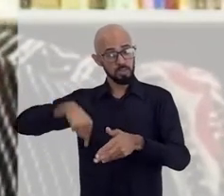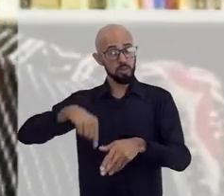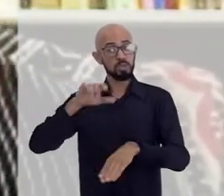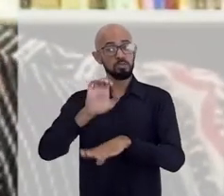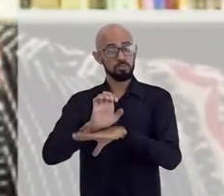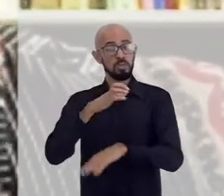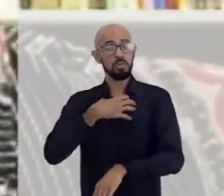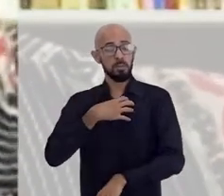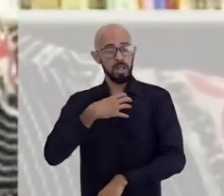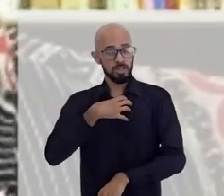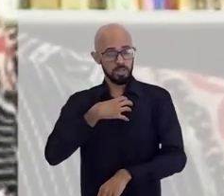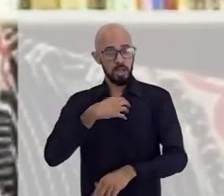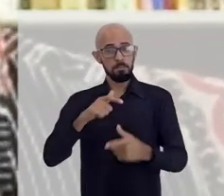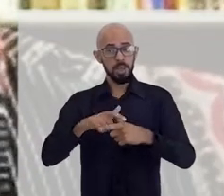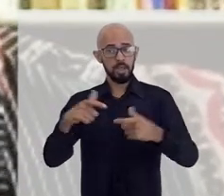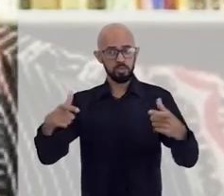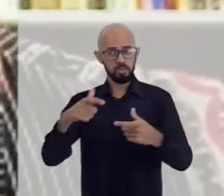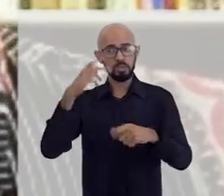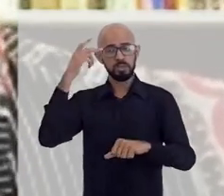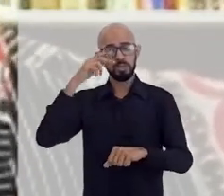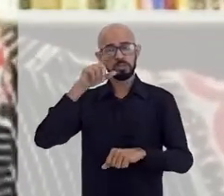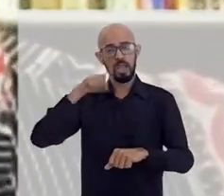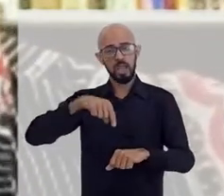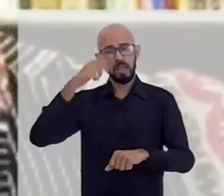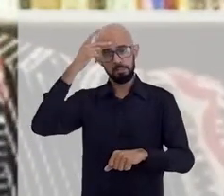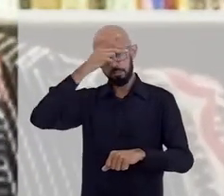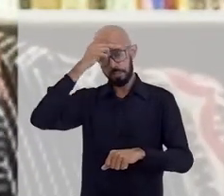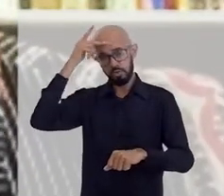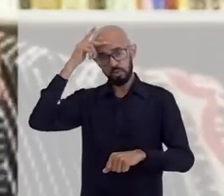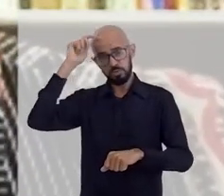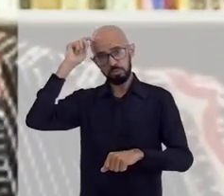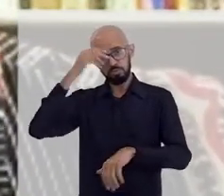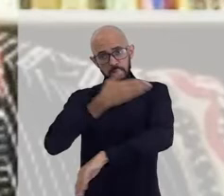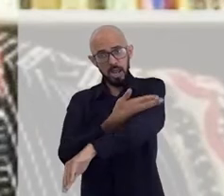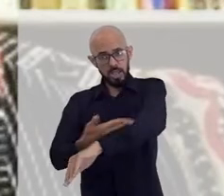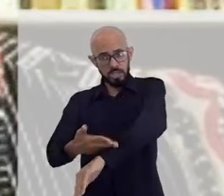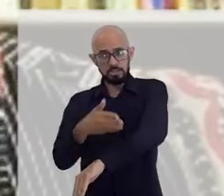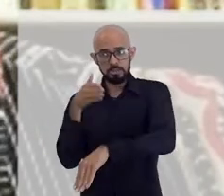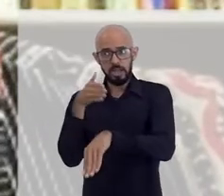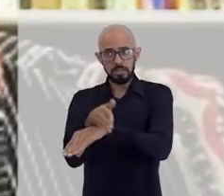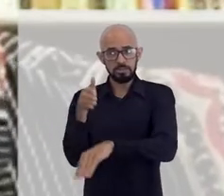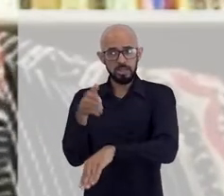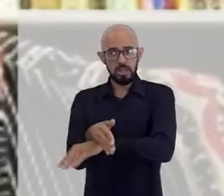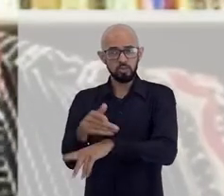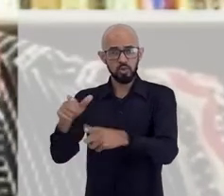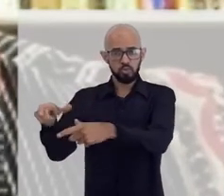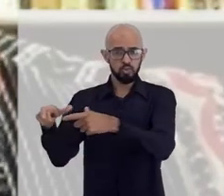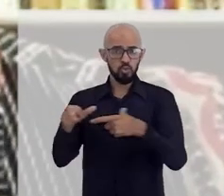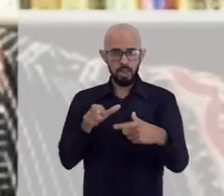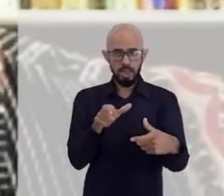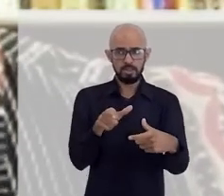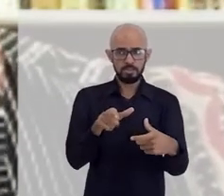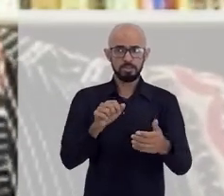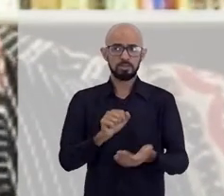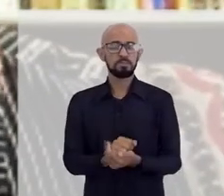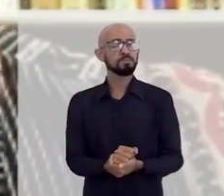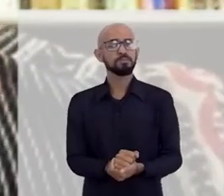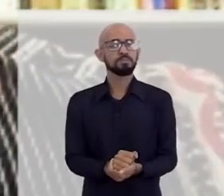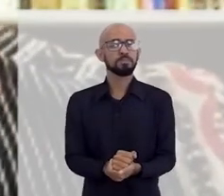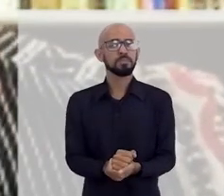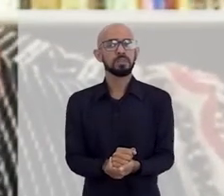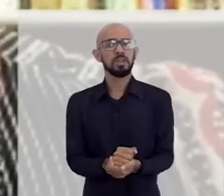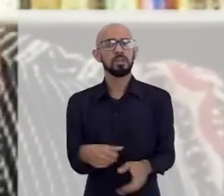espaços em que a grande maioria das pessoas são pessoas brancas e que é constituída...